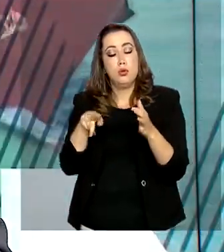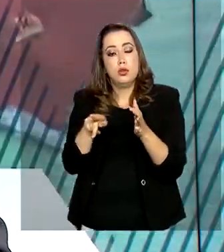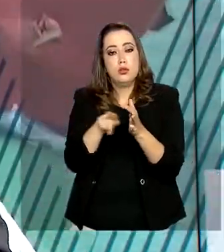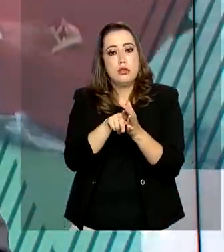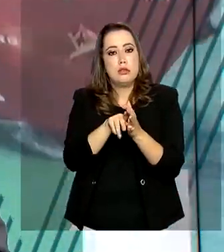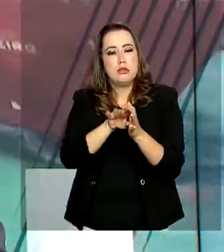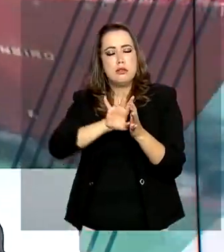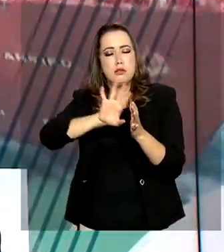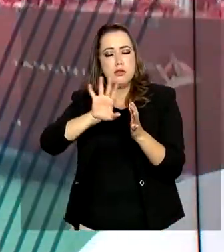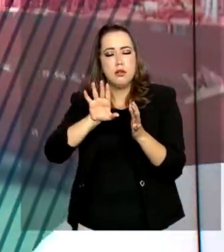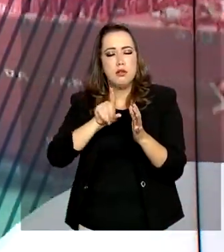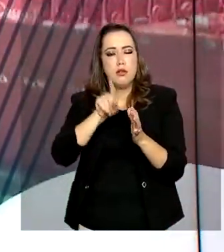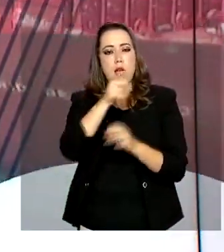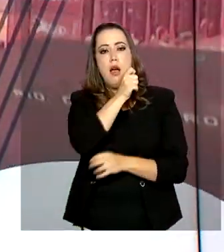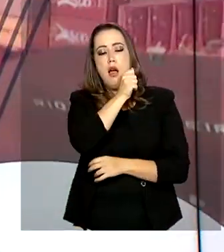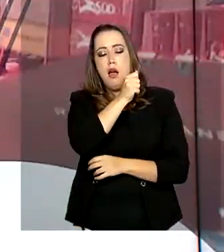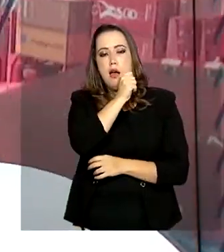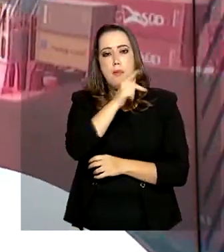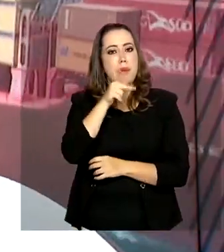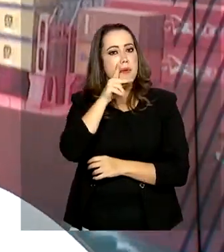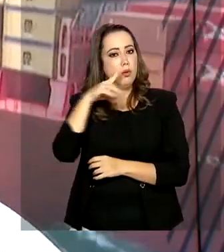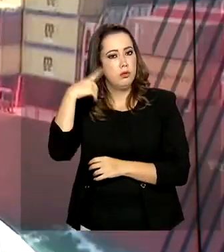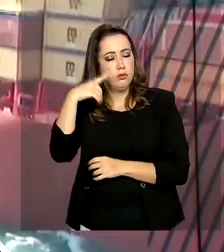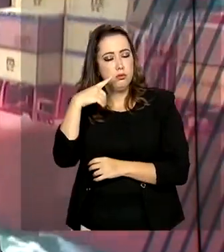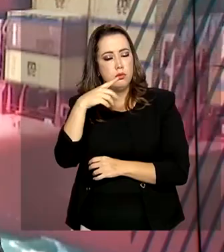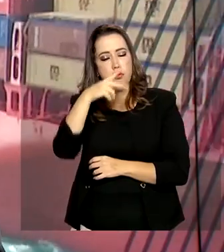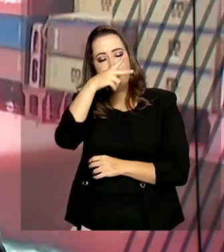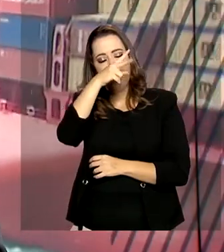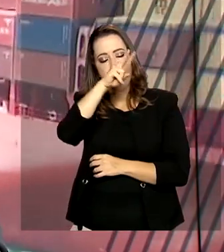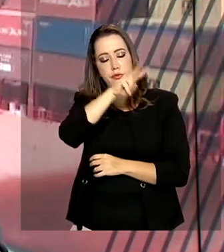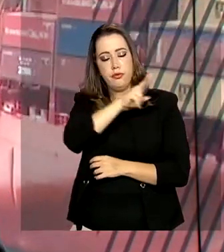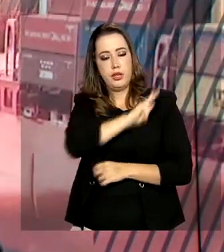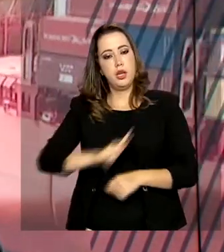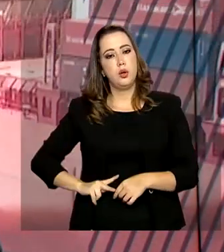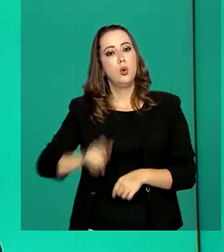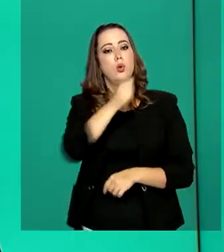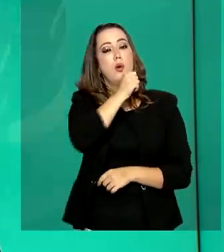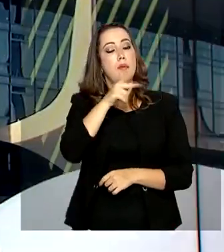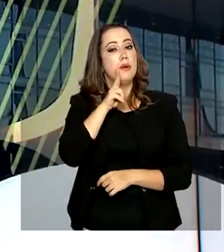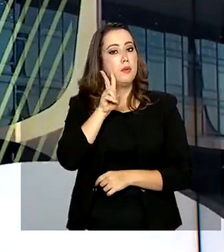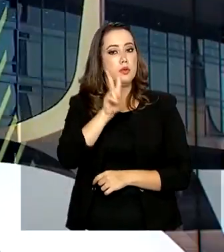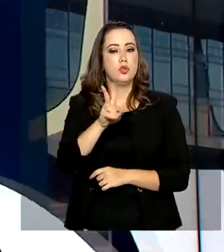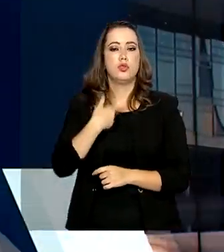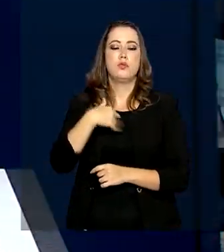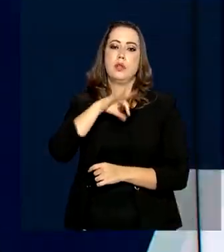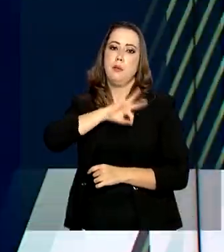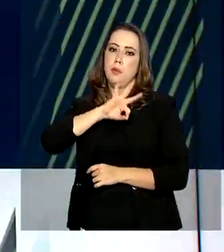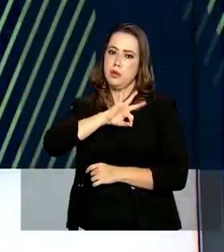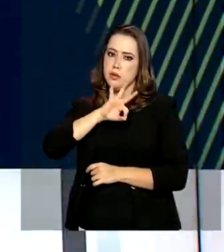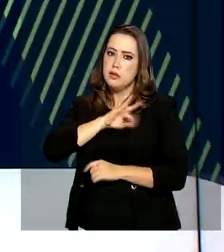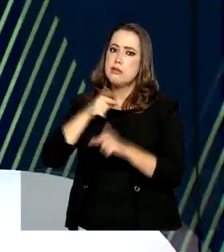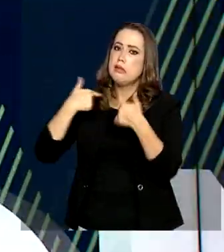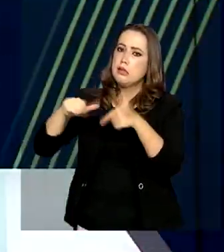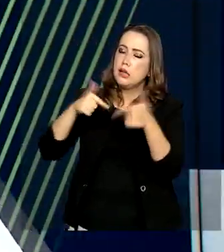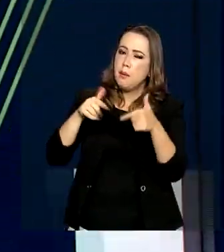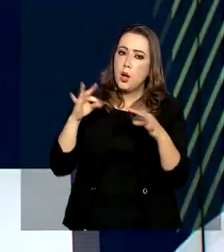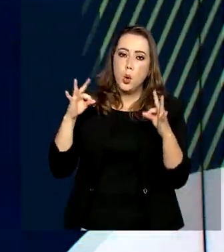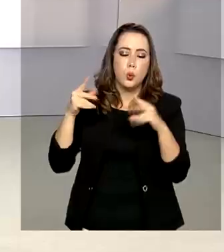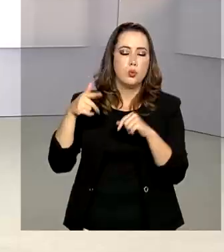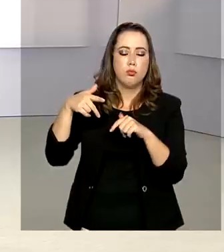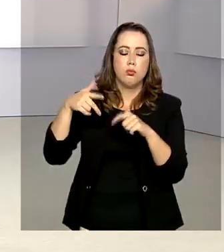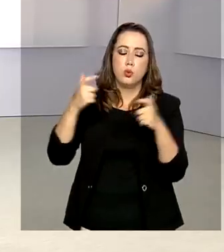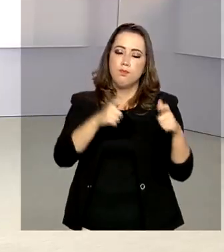Segundo a Polícia Federal, o nome da operação Sem Fronteiras demonstra que não existem barreiras para o combate à criminalidade.